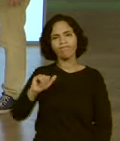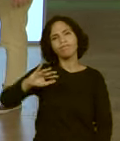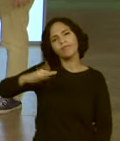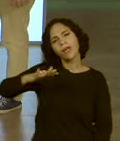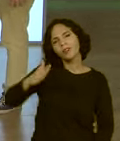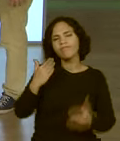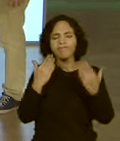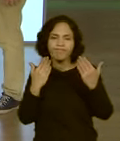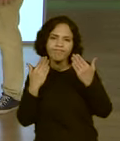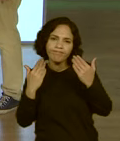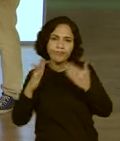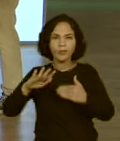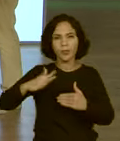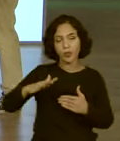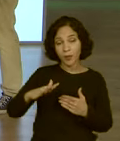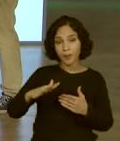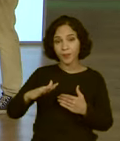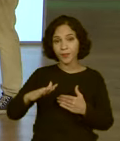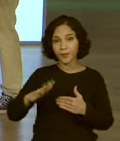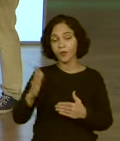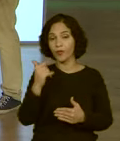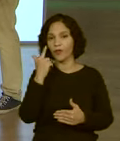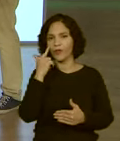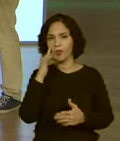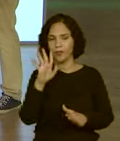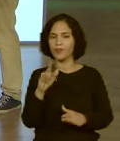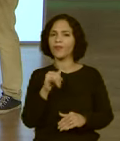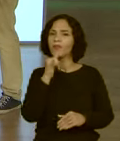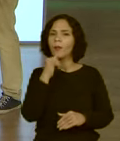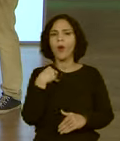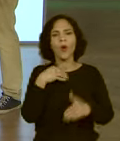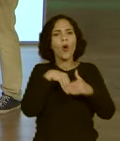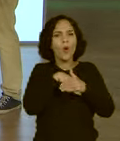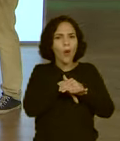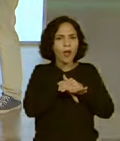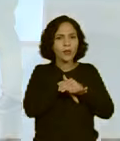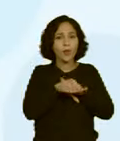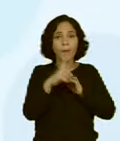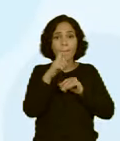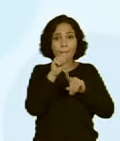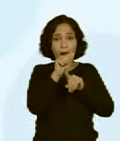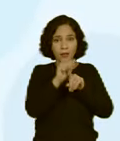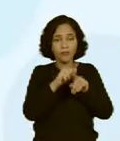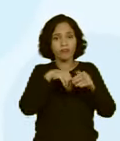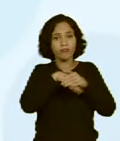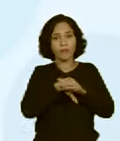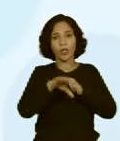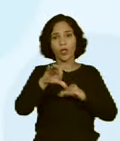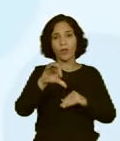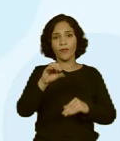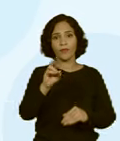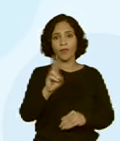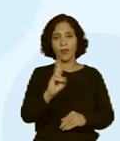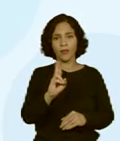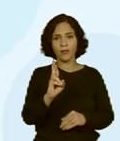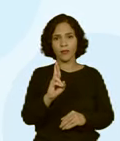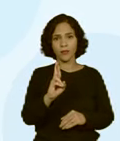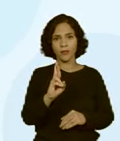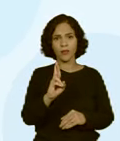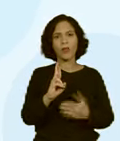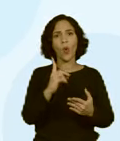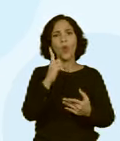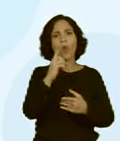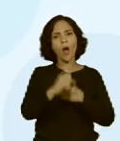Uma estimativa. Então, vamos lá. Uma economia de R$ 90,00 por mês. Quanto que ela pode gerar